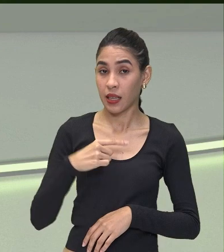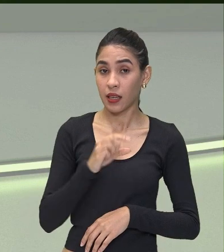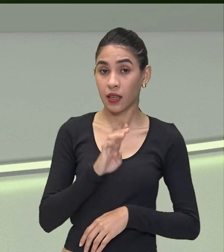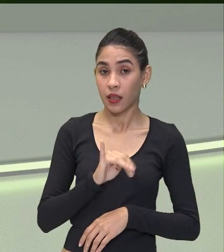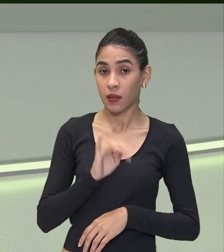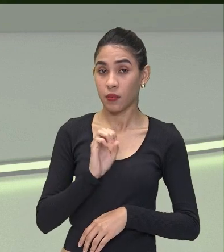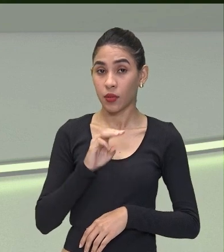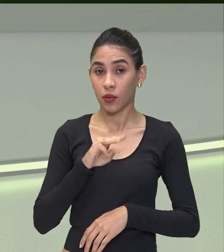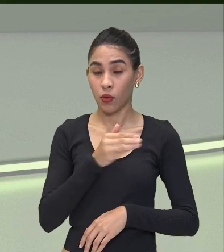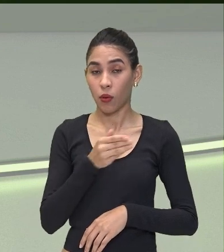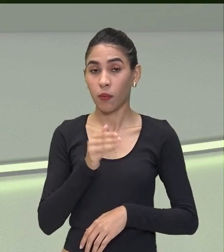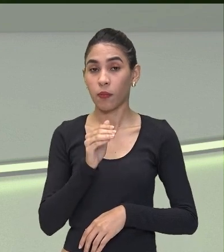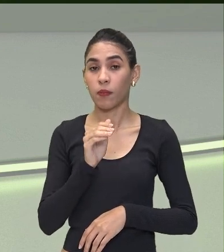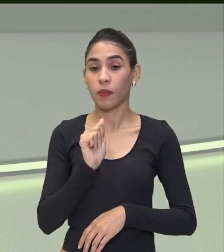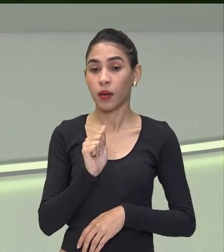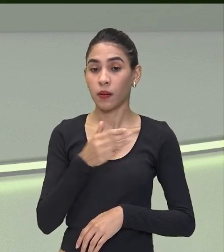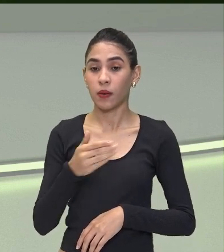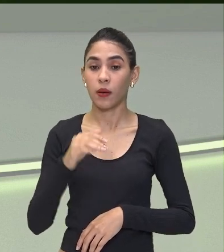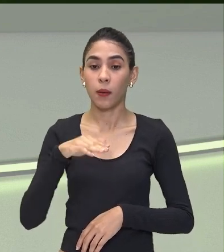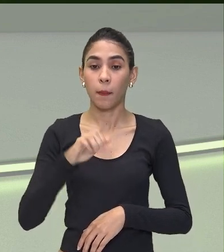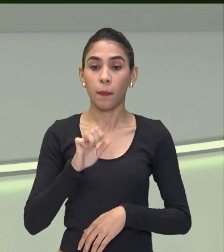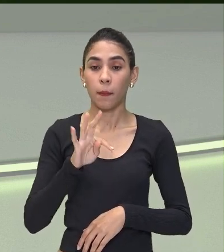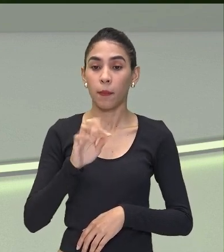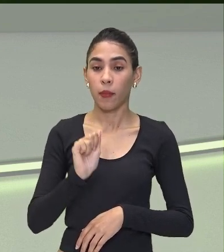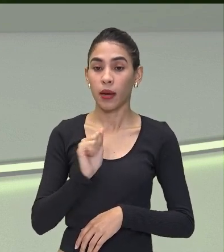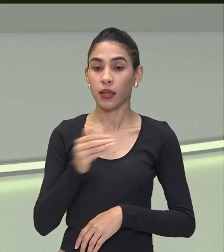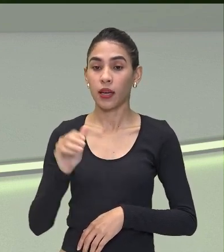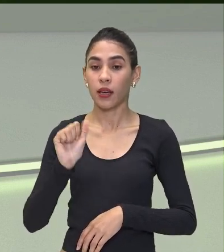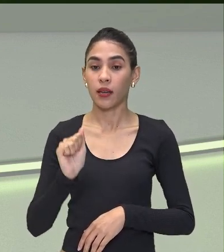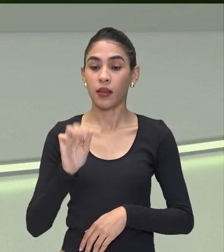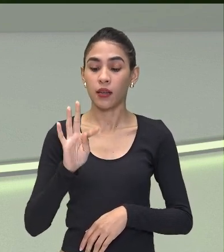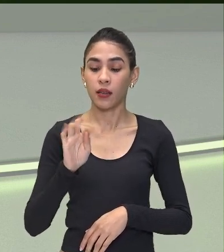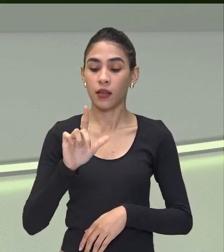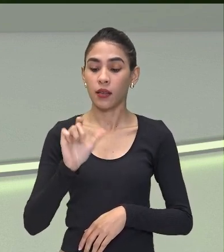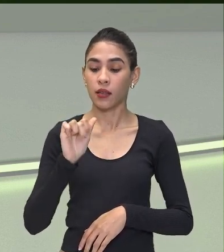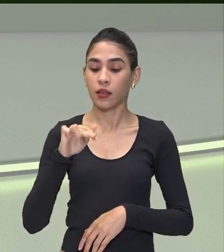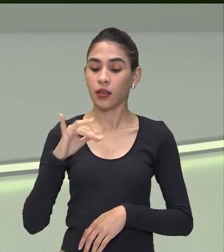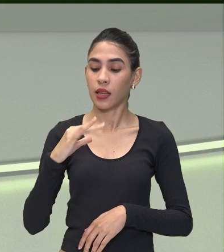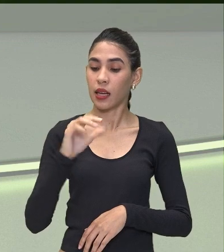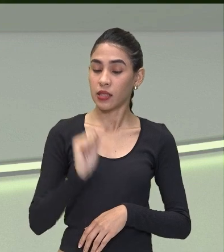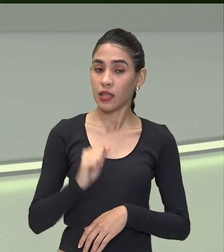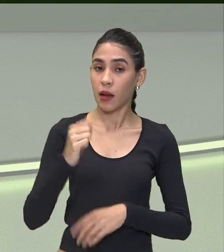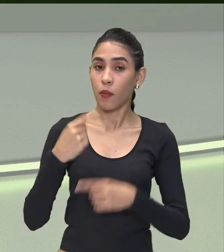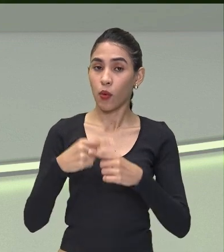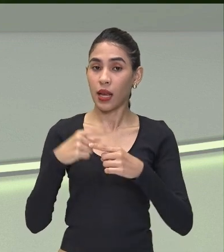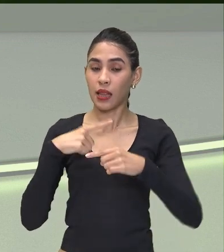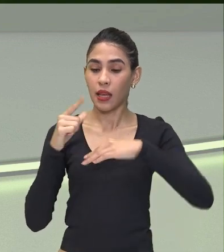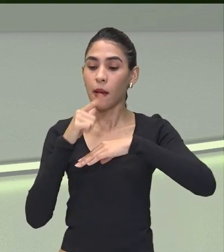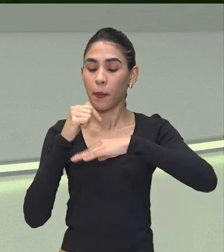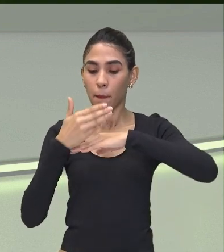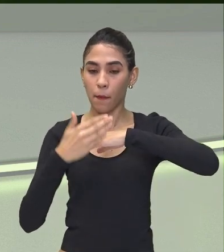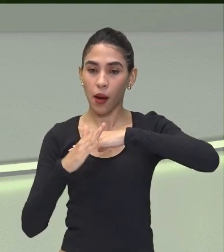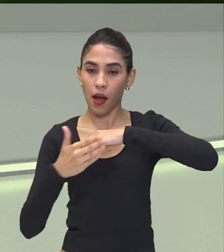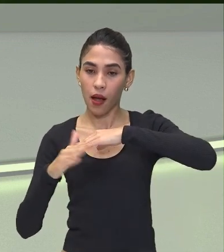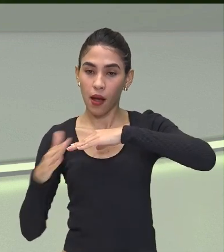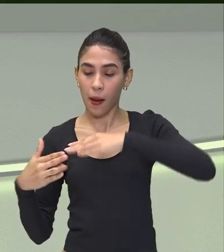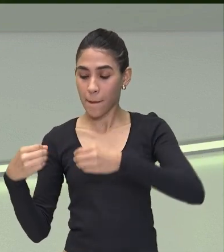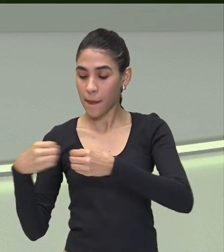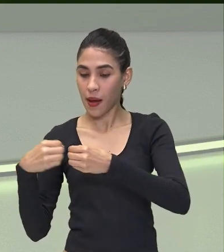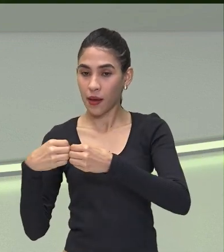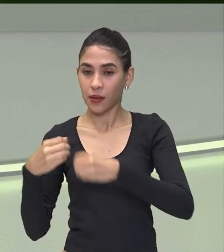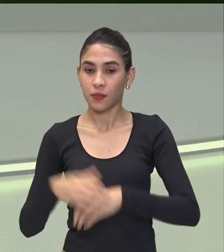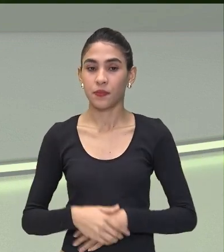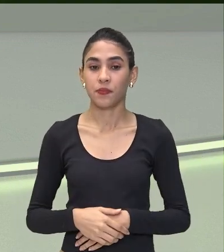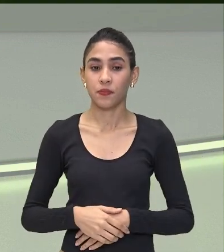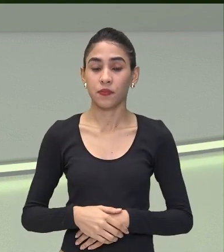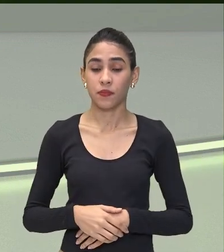Exatamente porque Aqui nessa localização Nós temos O Oceano Atlântico Ele acabou recebendo Essa denominação E lá